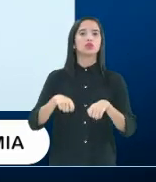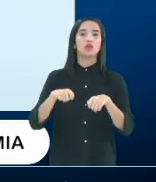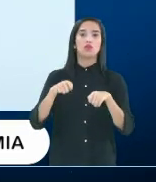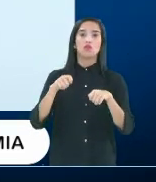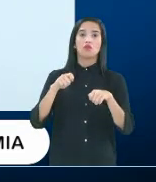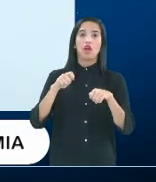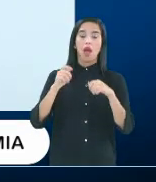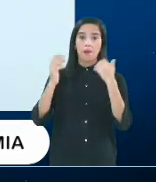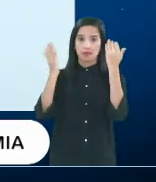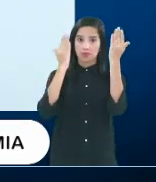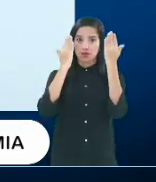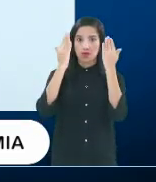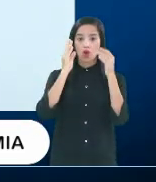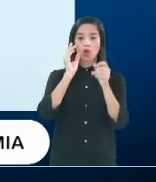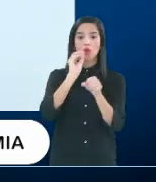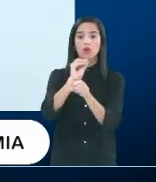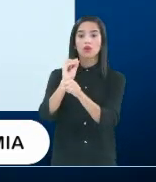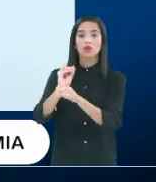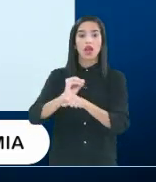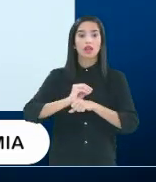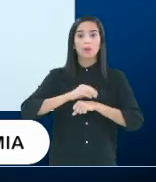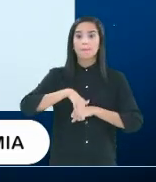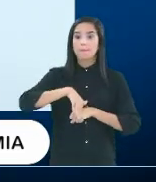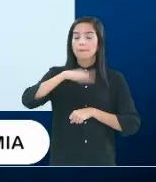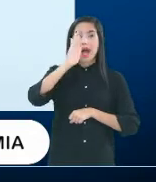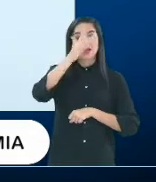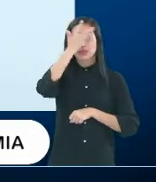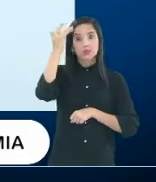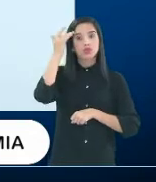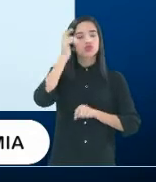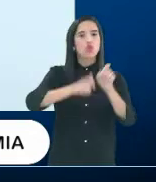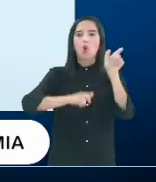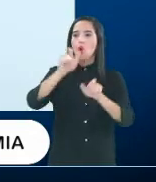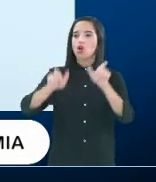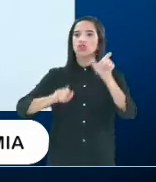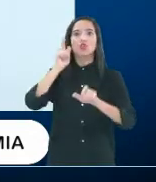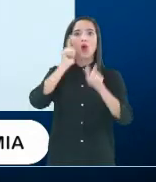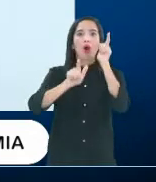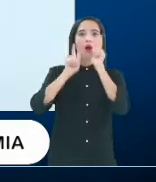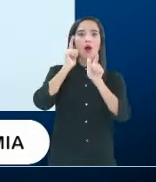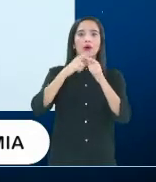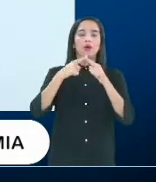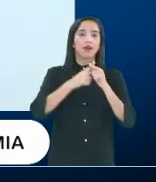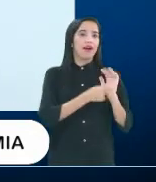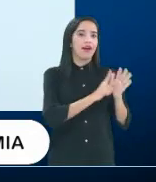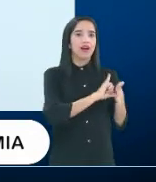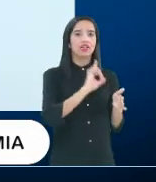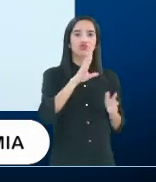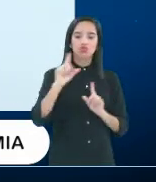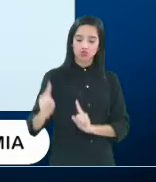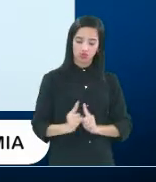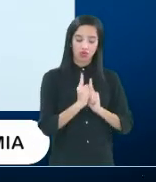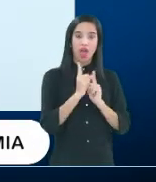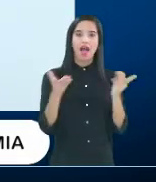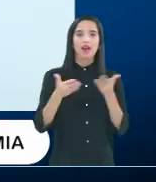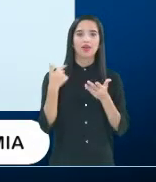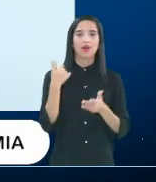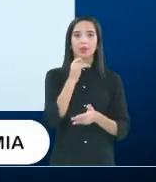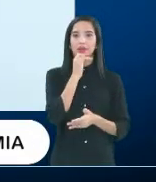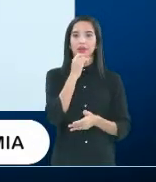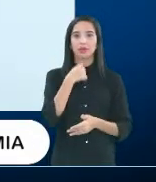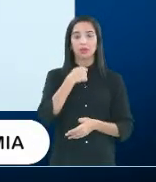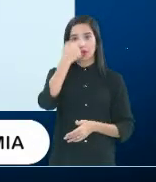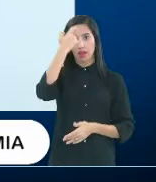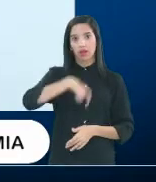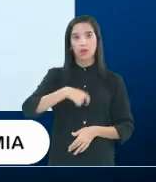atendimento psicológico mais longe. Em vez de ser só o presencial, a gente consegue atender, no meu caso, eu